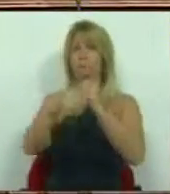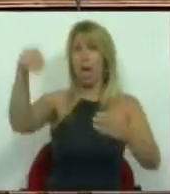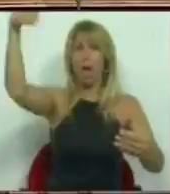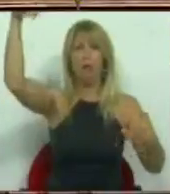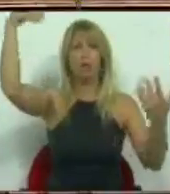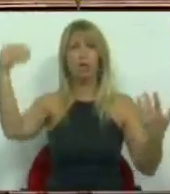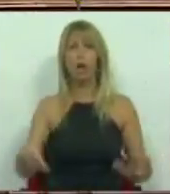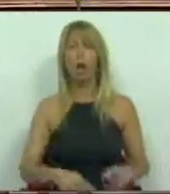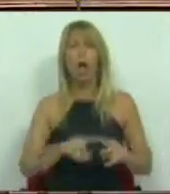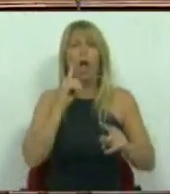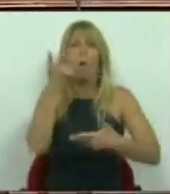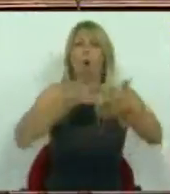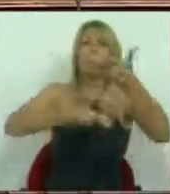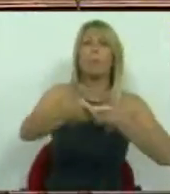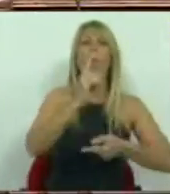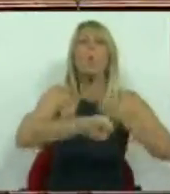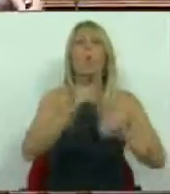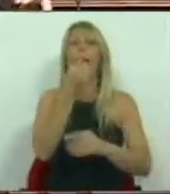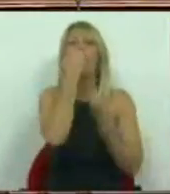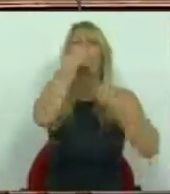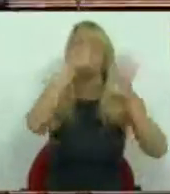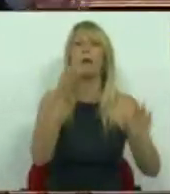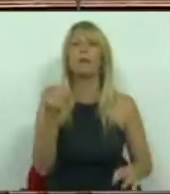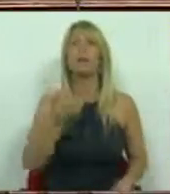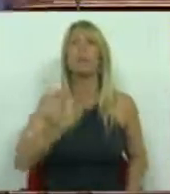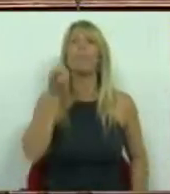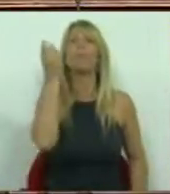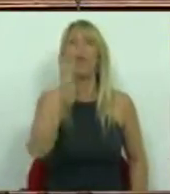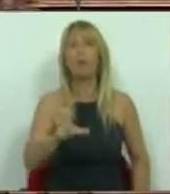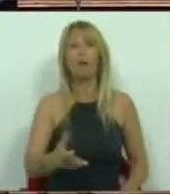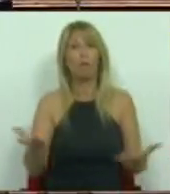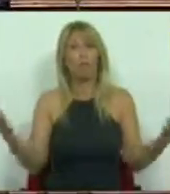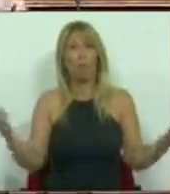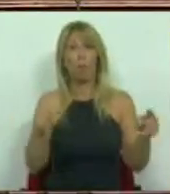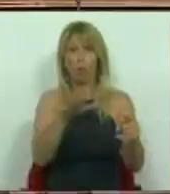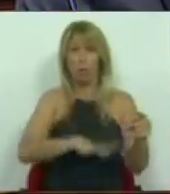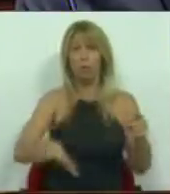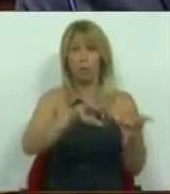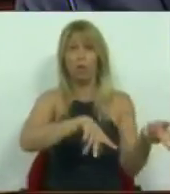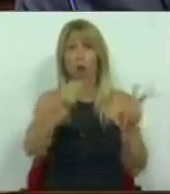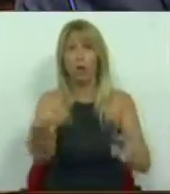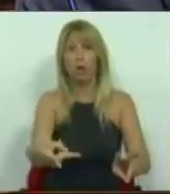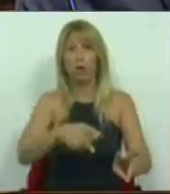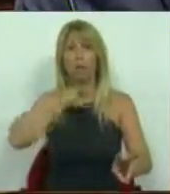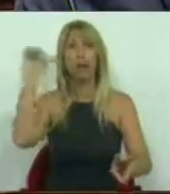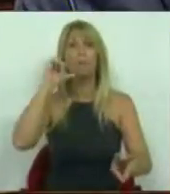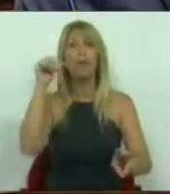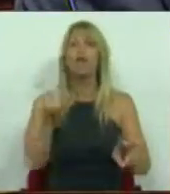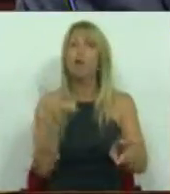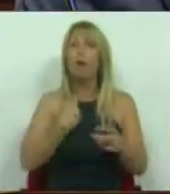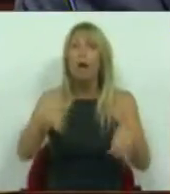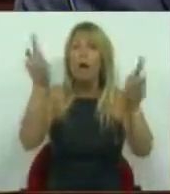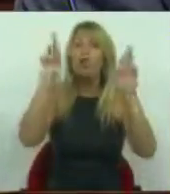contrapartidas, com aquilo que se perdia no PRODERC. Bom, essa circunstância não está alterada. E nós até esperamos que seja